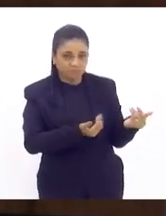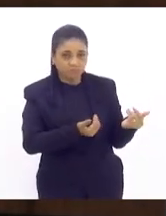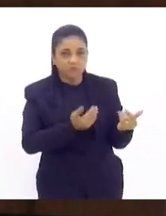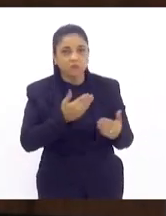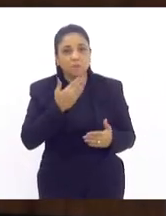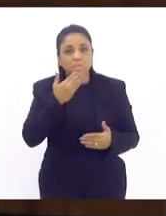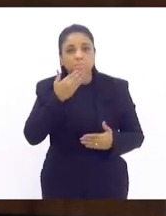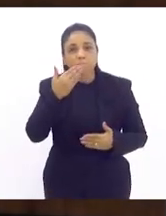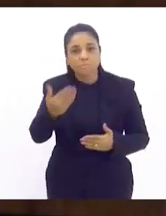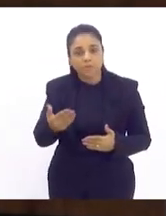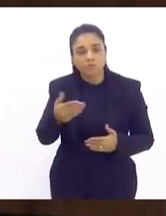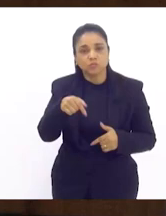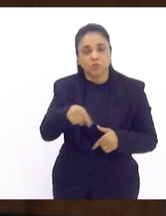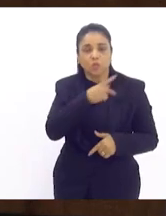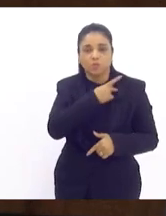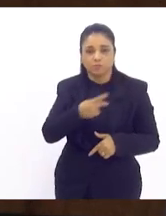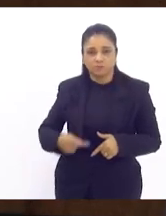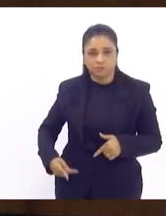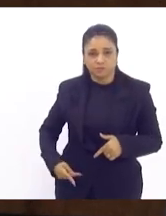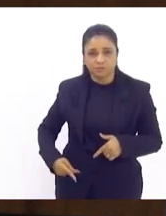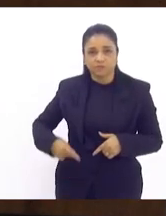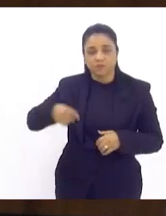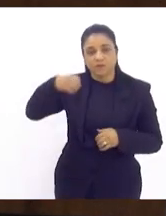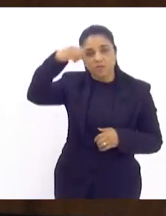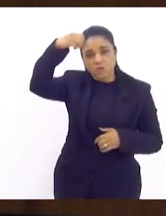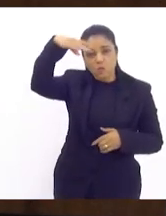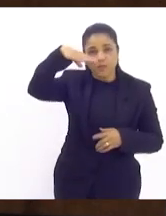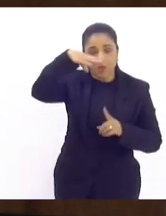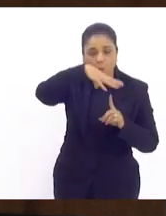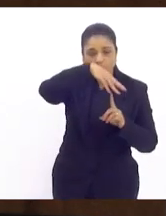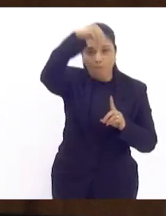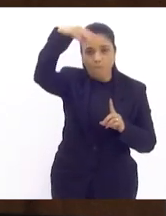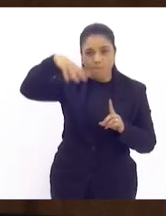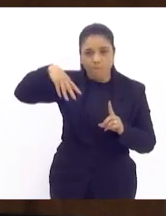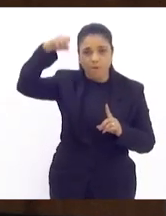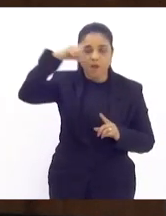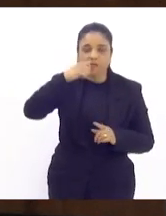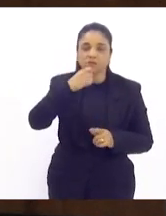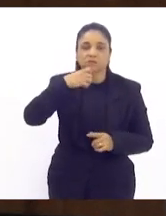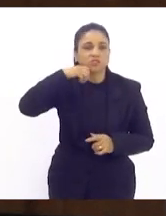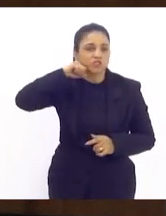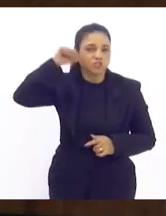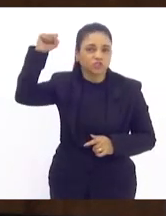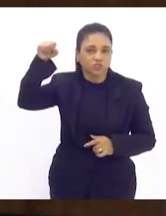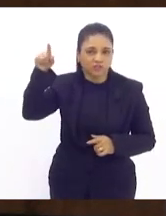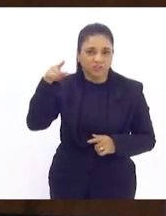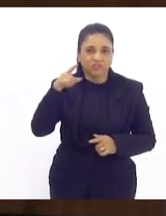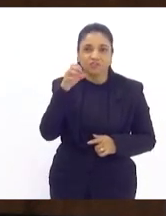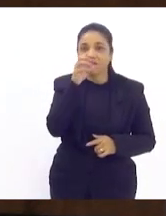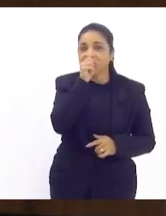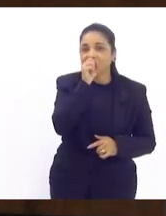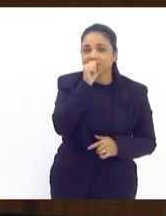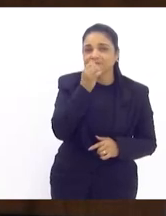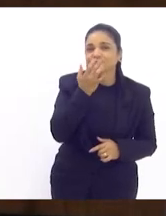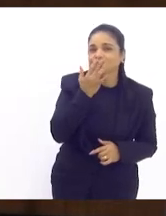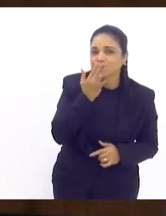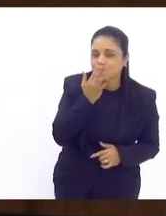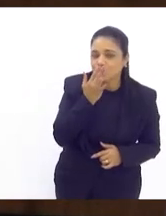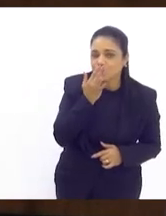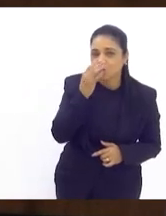casa para iluminar o palácio tiradentes de laranja então a partir de amanhã o palácio estará iluminado